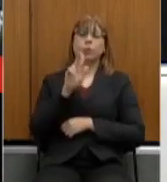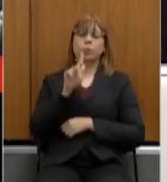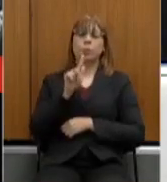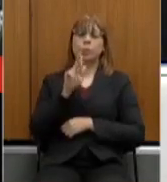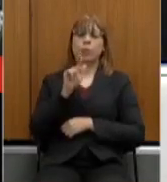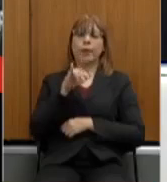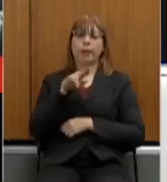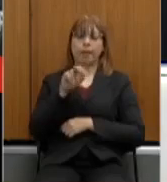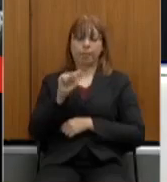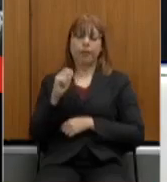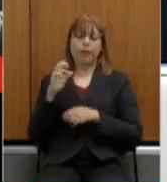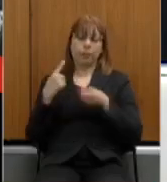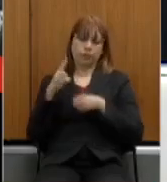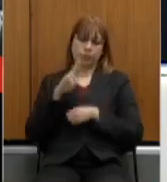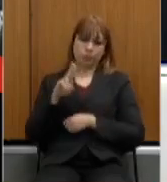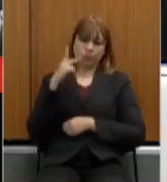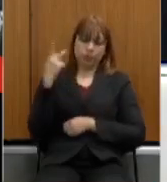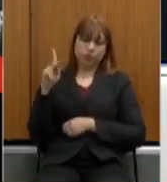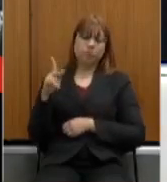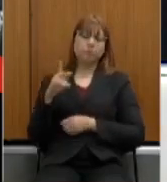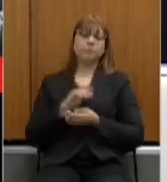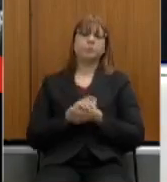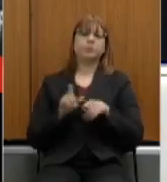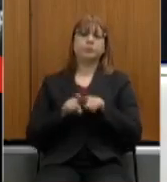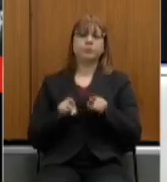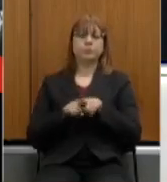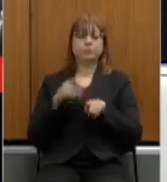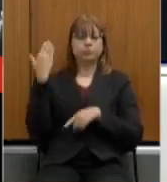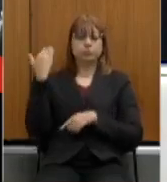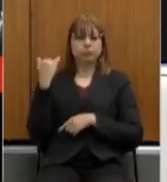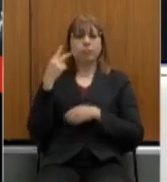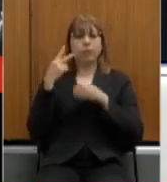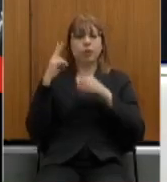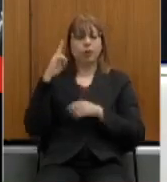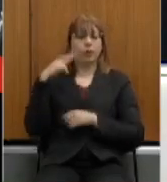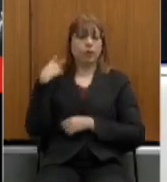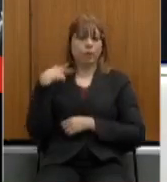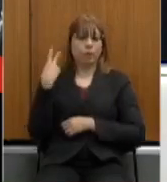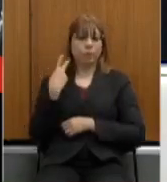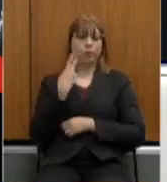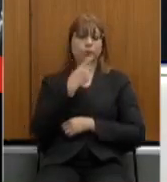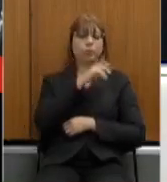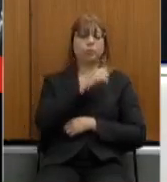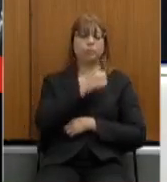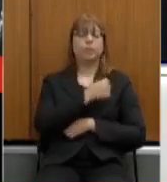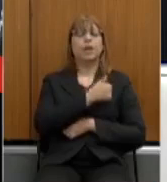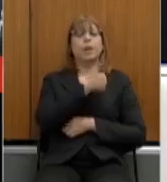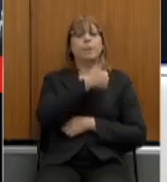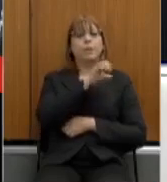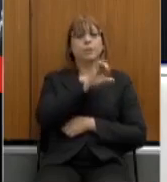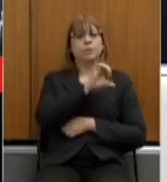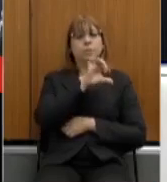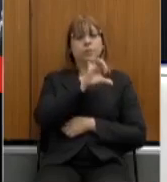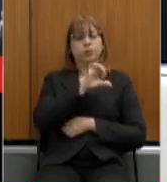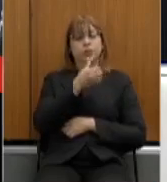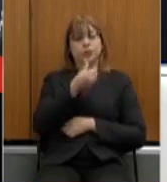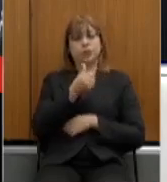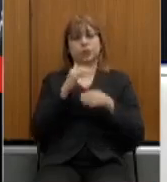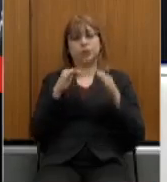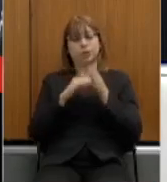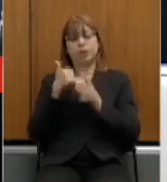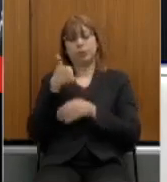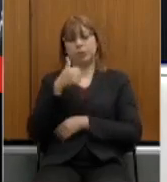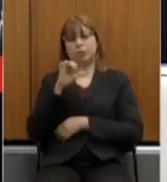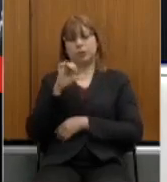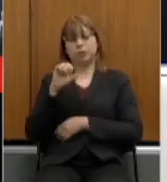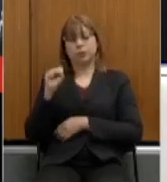trajetória política em 1992 quando eleito vereador de 1996 a 1998 ocupou a